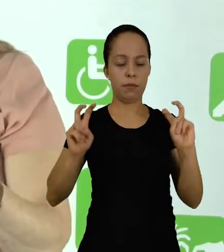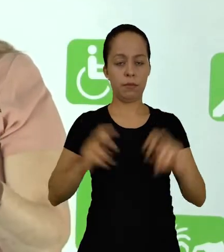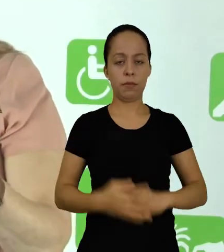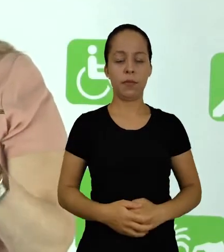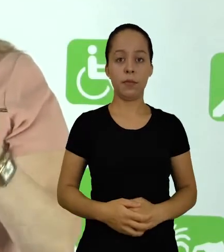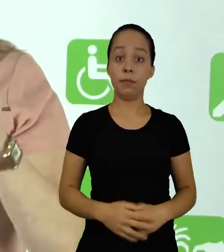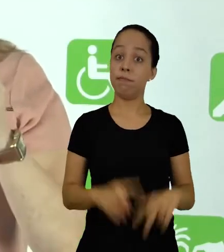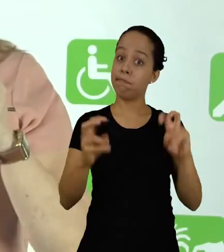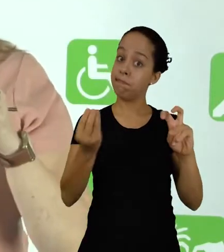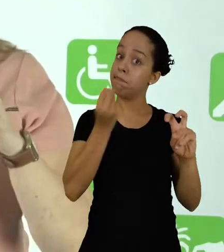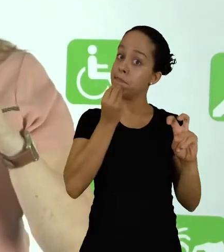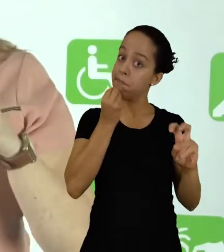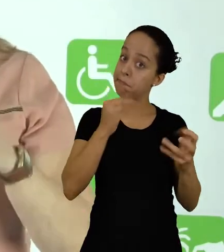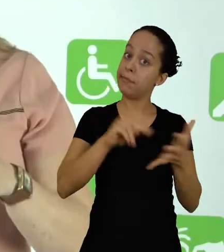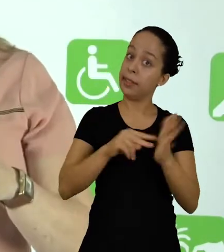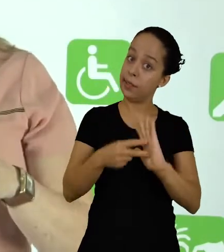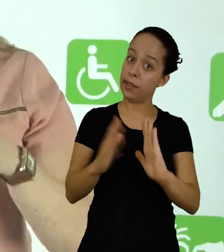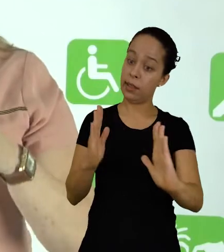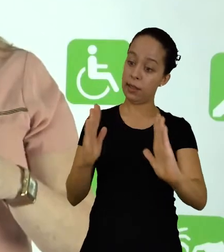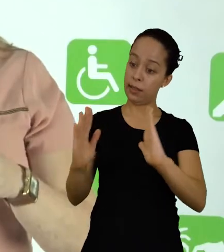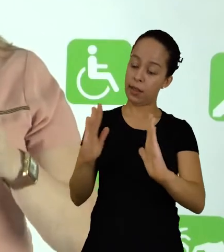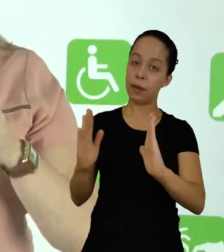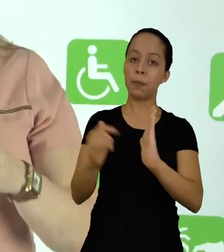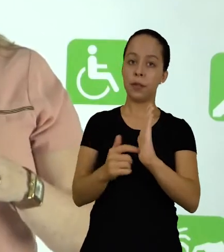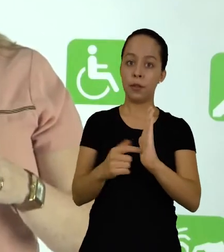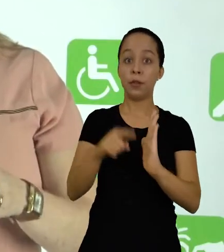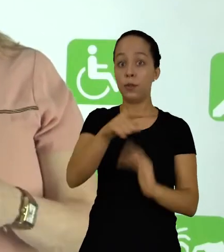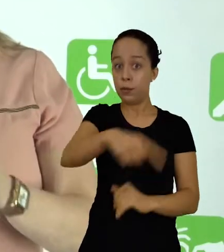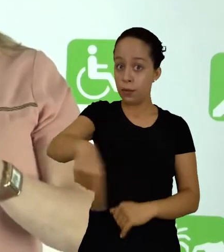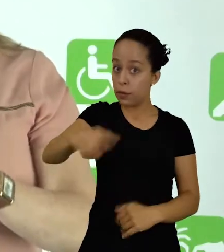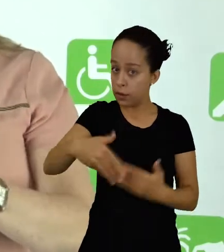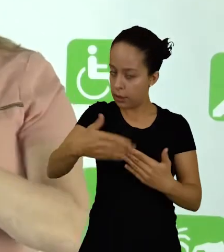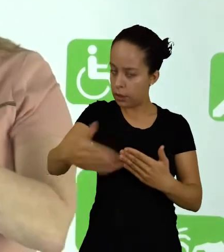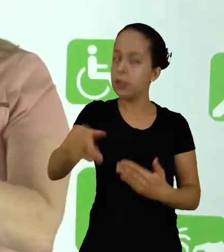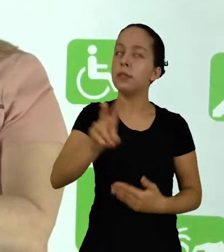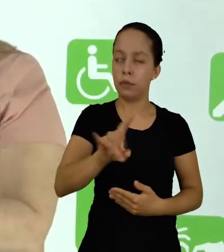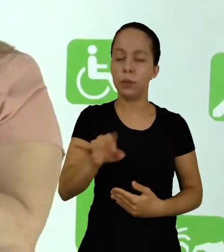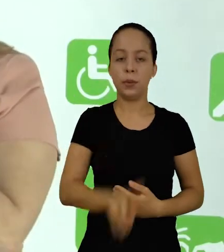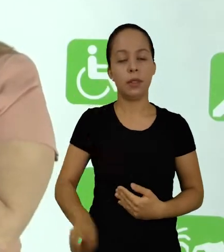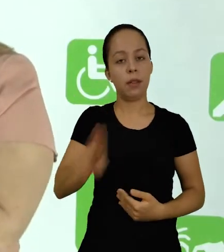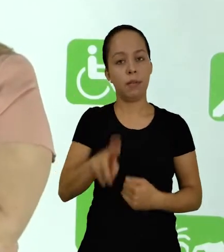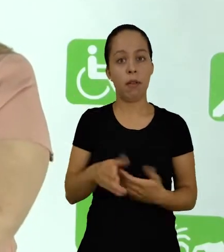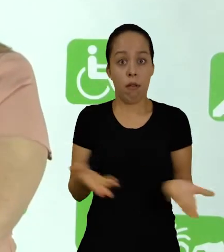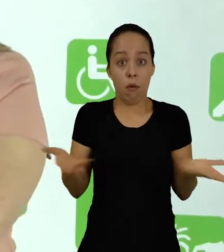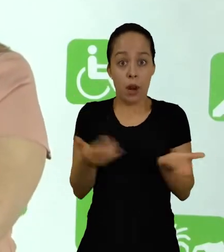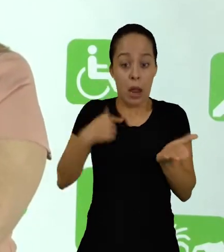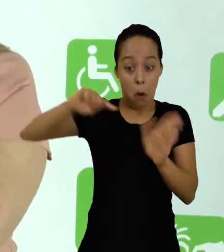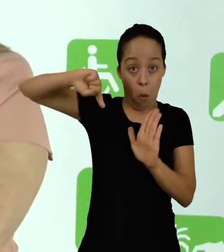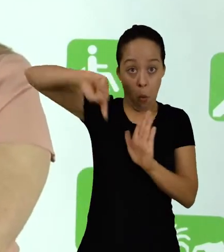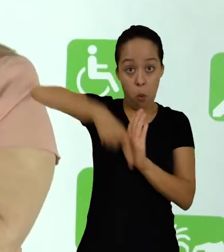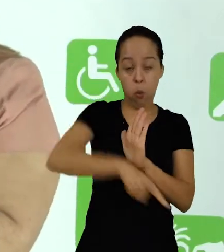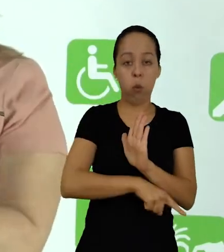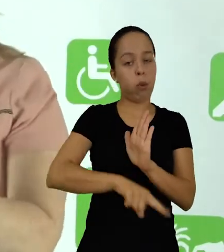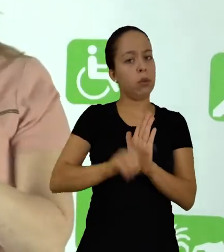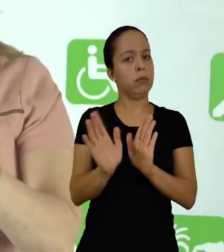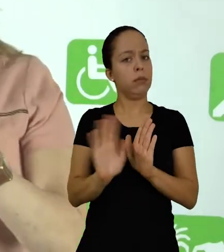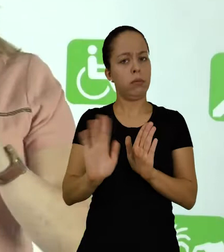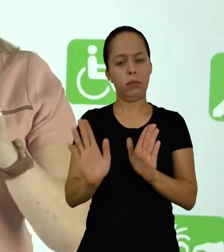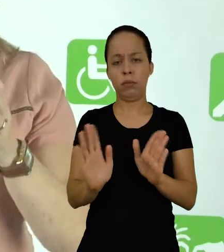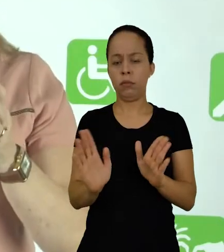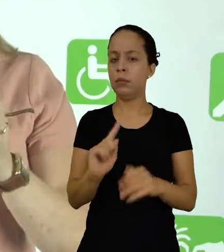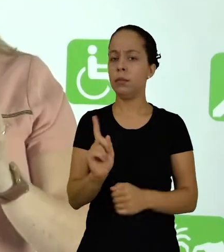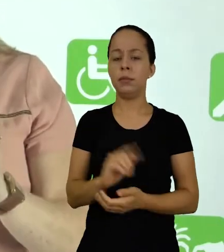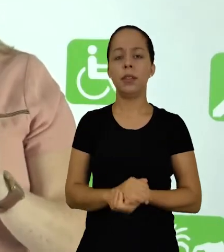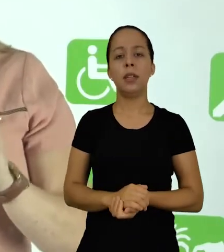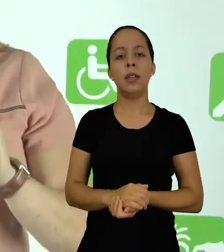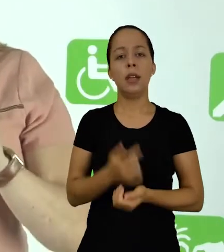sobre este assunto. Este assunto diz respeito a uma etapa que, posteriormente, será trabalhada por vocês. Então, eu não